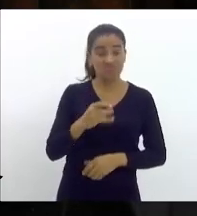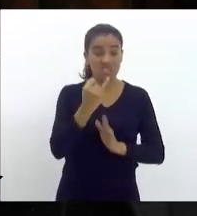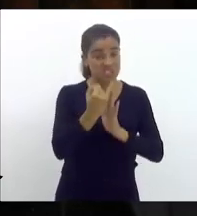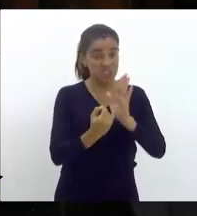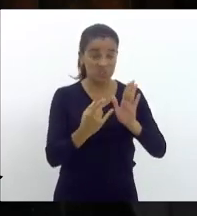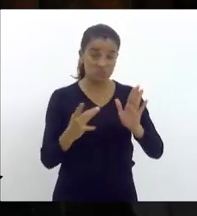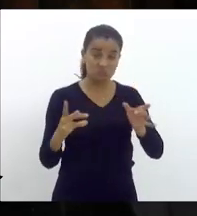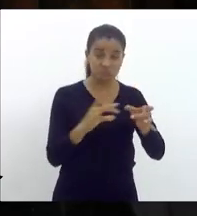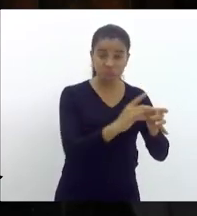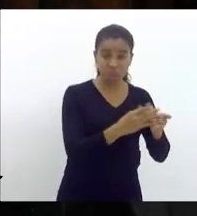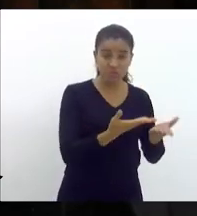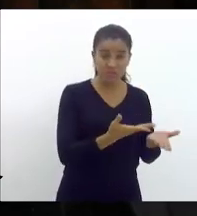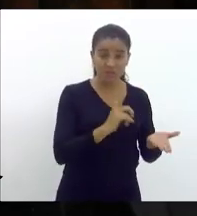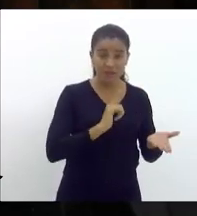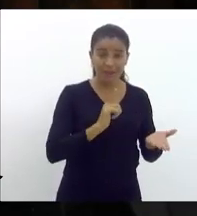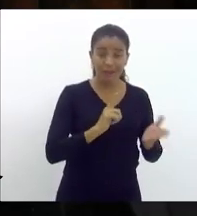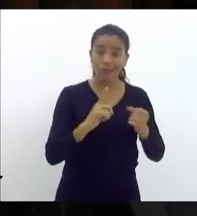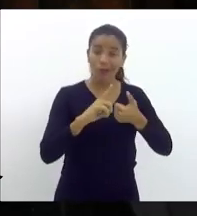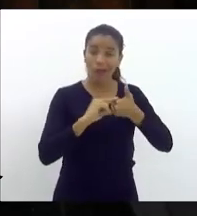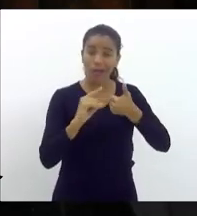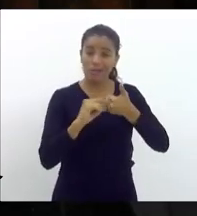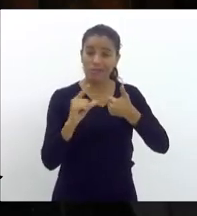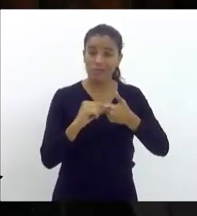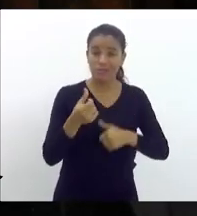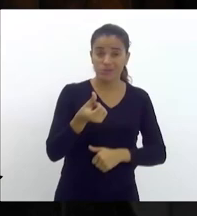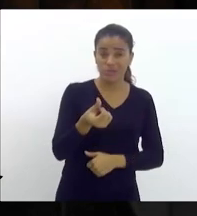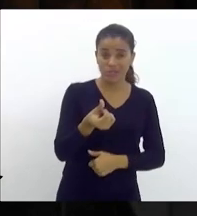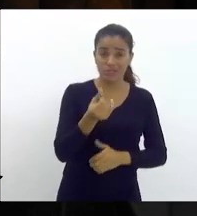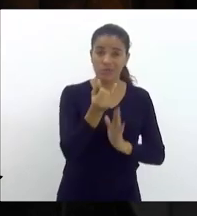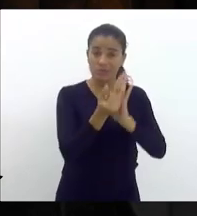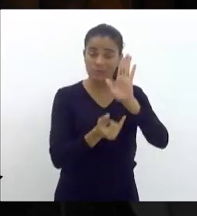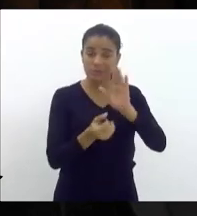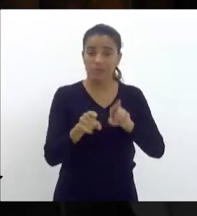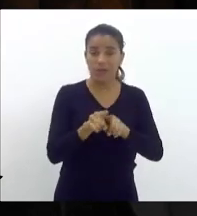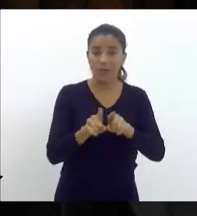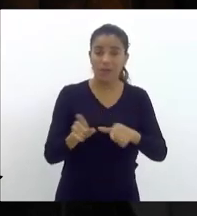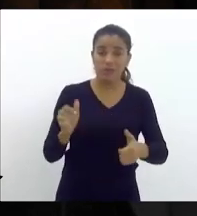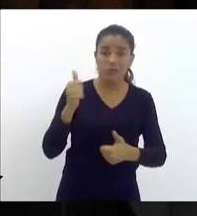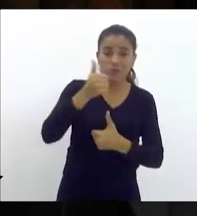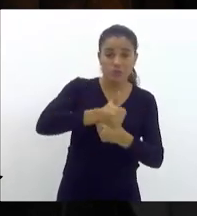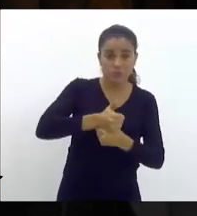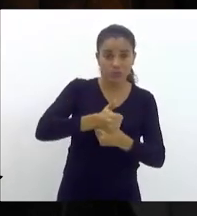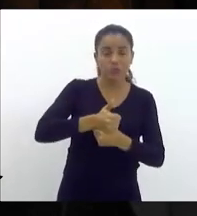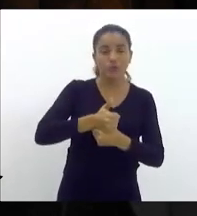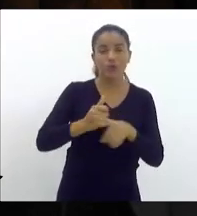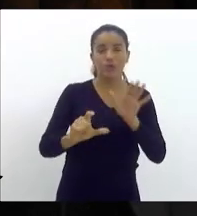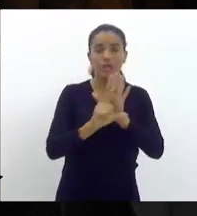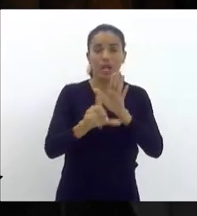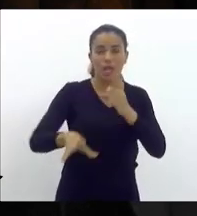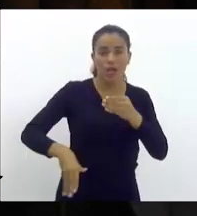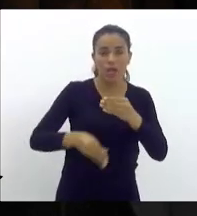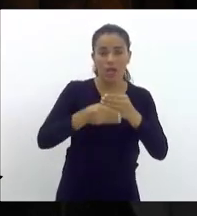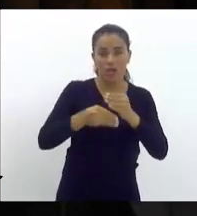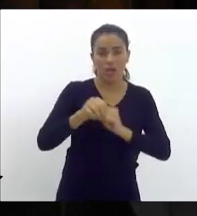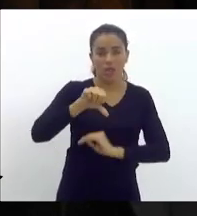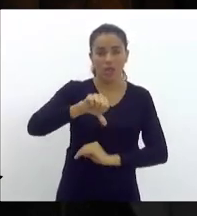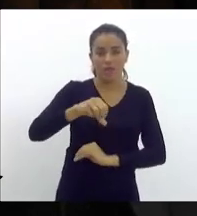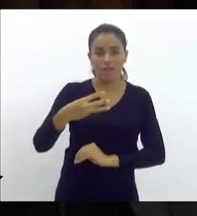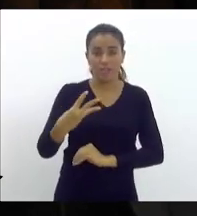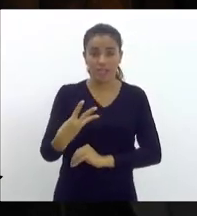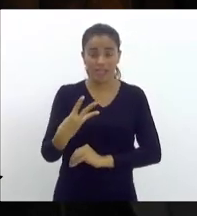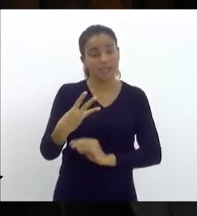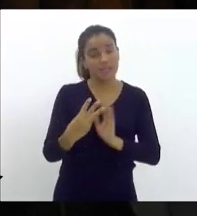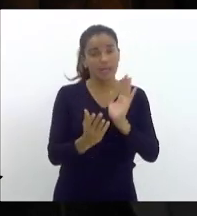isto está no artigo 6º e seus incisos do substitutivo da Lei Complementar 93 que está